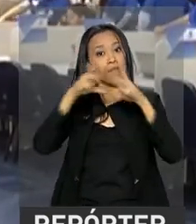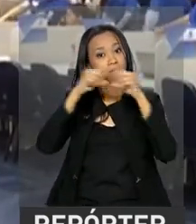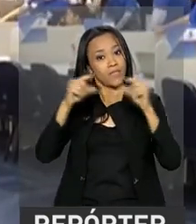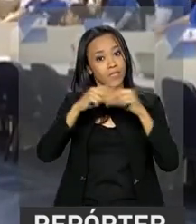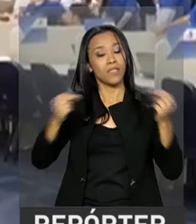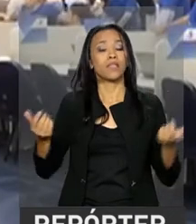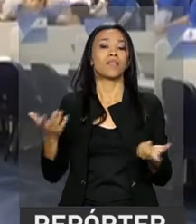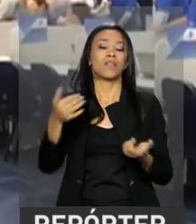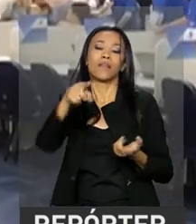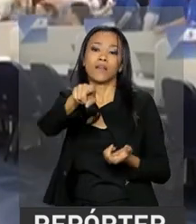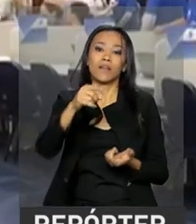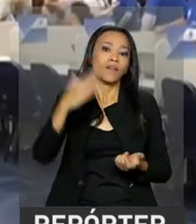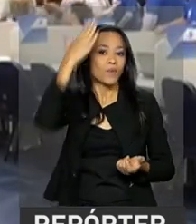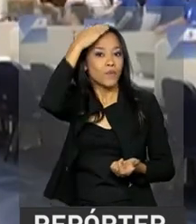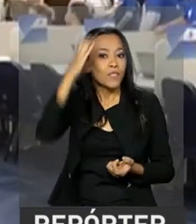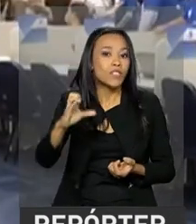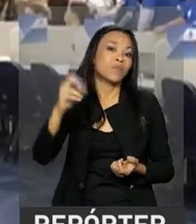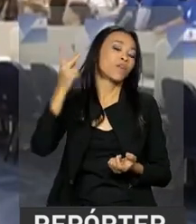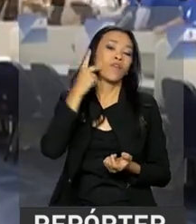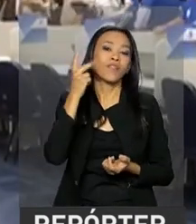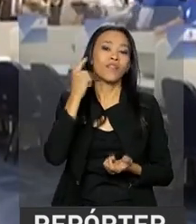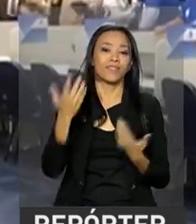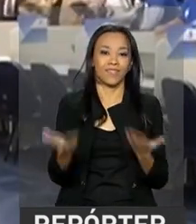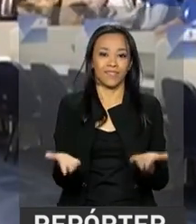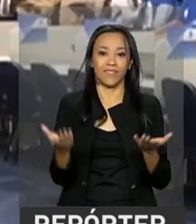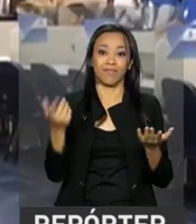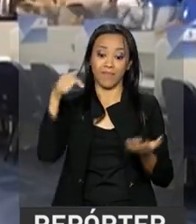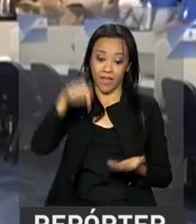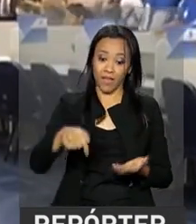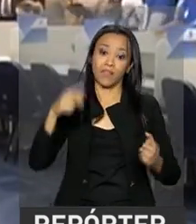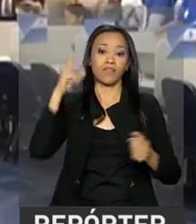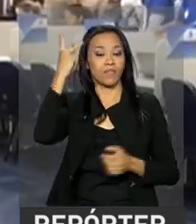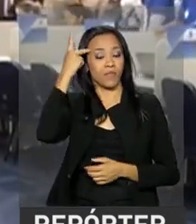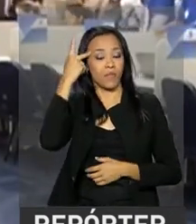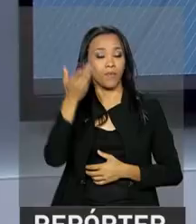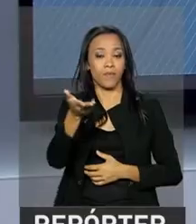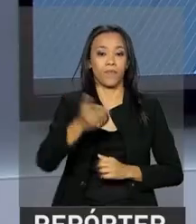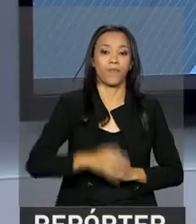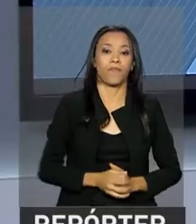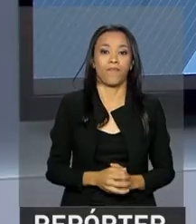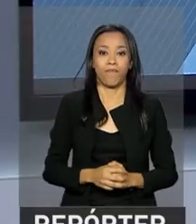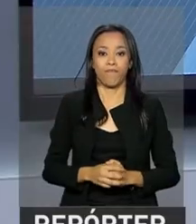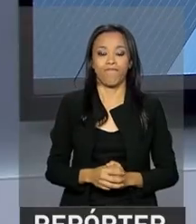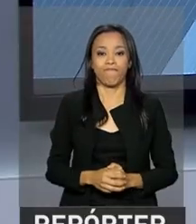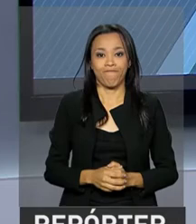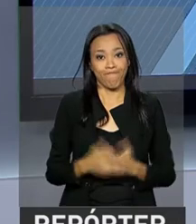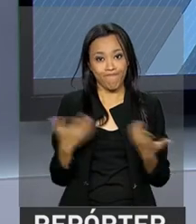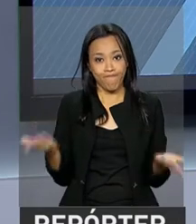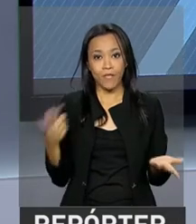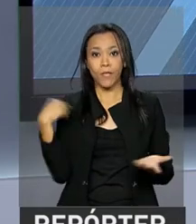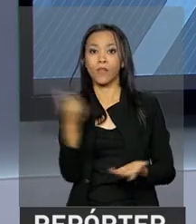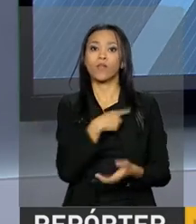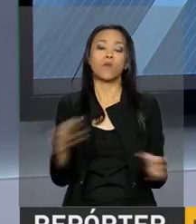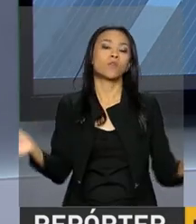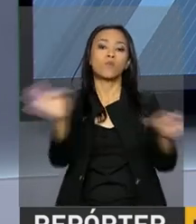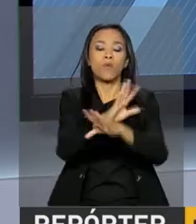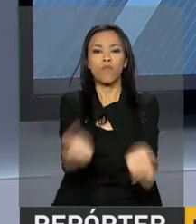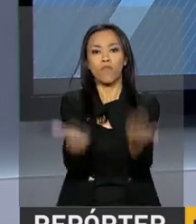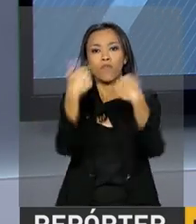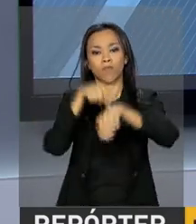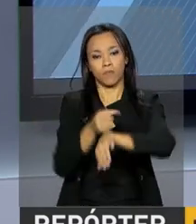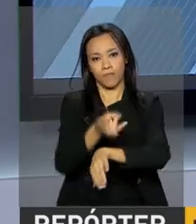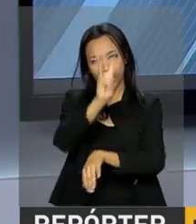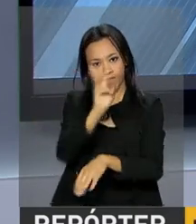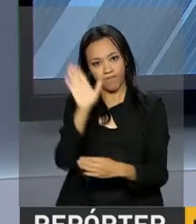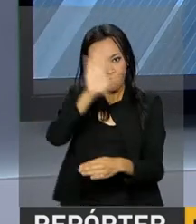Curitiba e Fortaleza receberem o evento. De São Paulo, José Luiz Filho. E nós ficamos por aqui, voltamos às